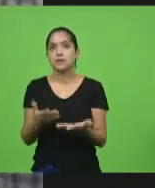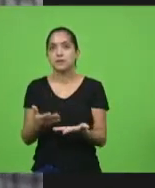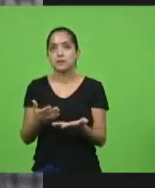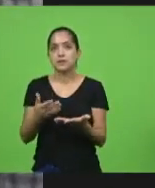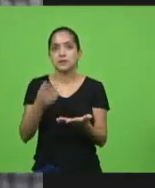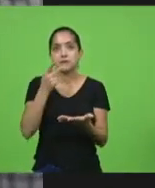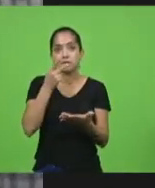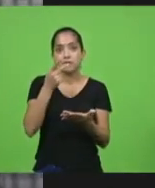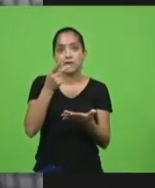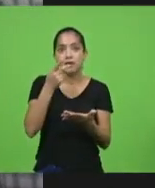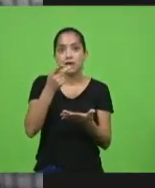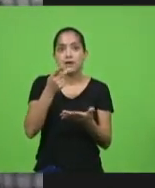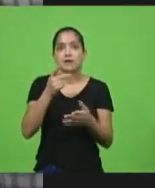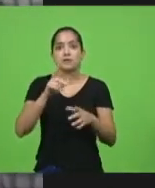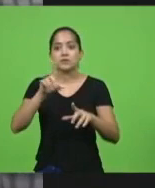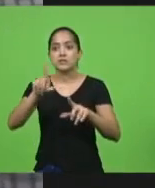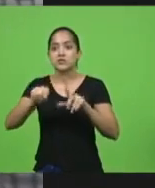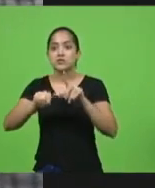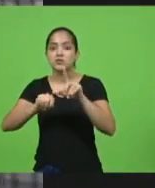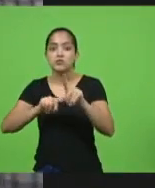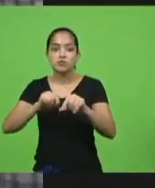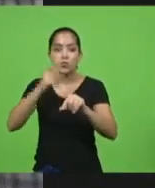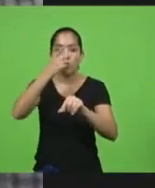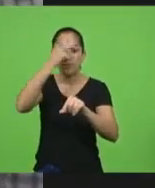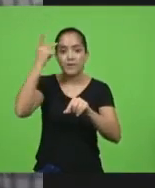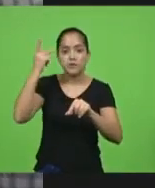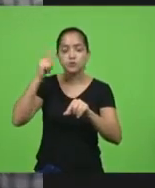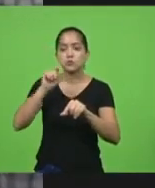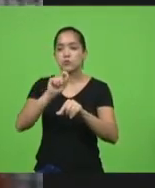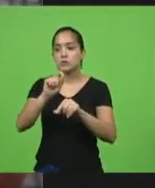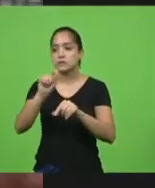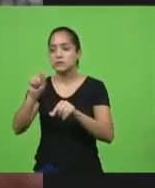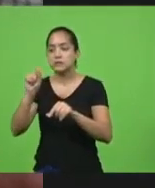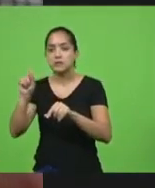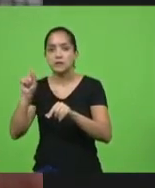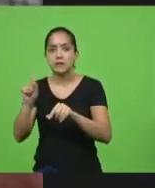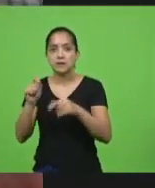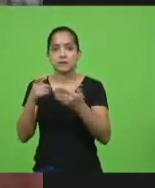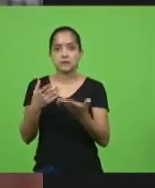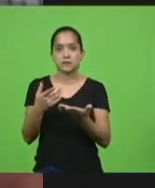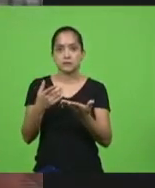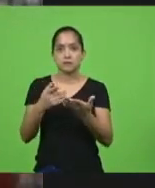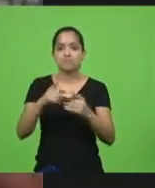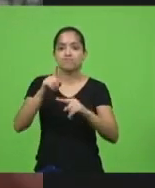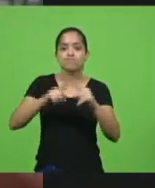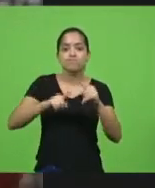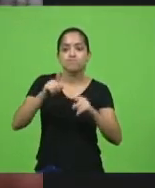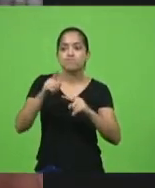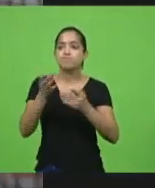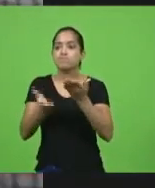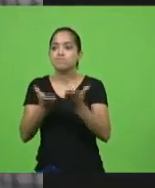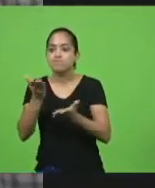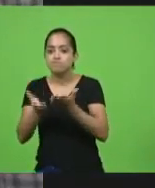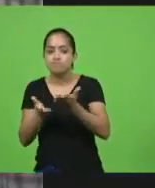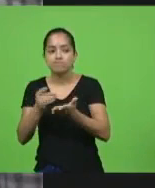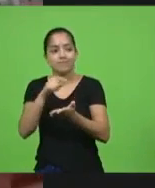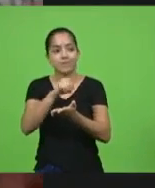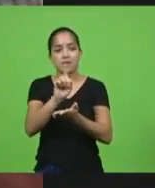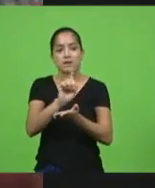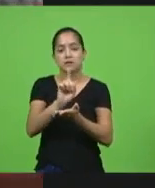se escolhiam as pessoas para que esse aqui pudesse ser tratado, porque tem mais